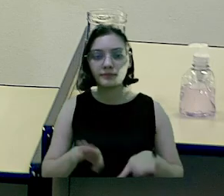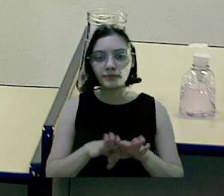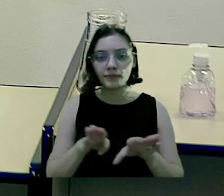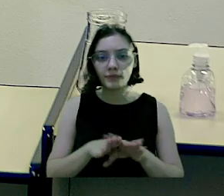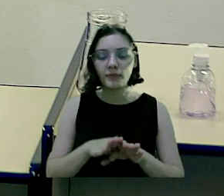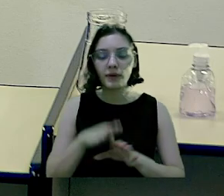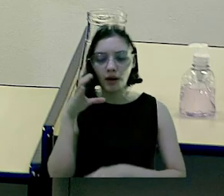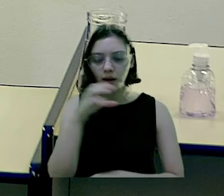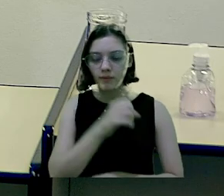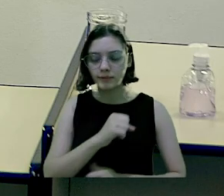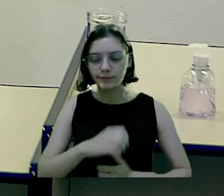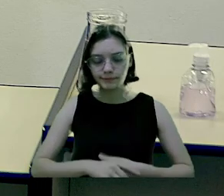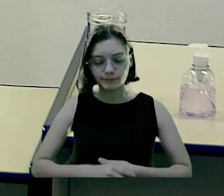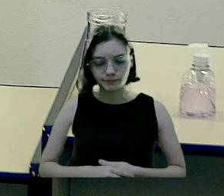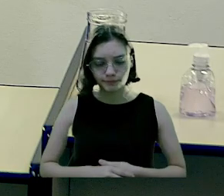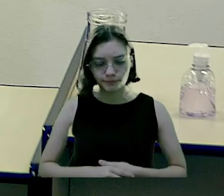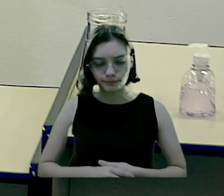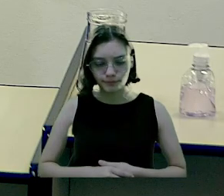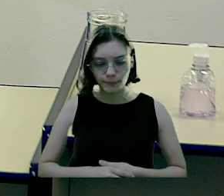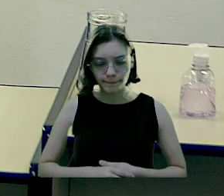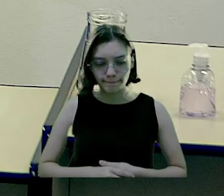racional e eficiente.